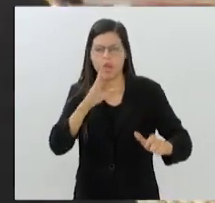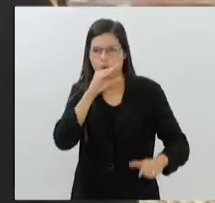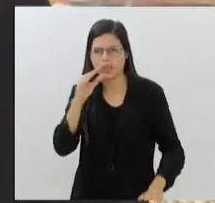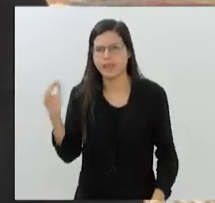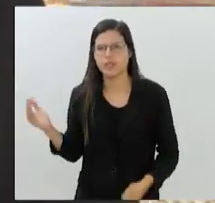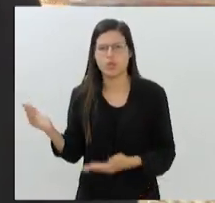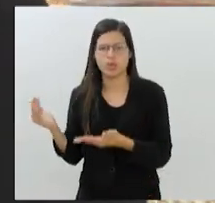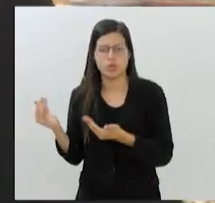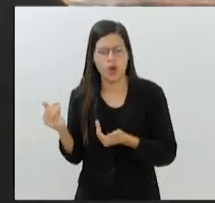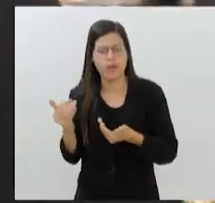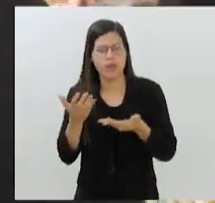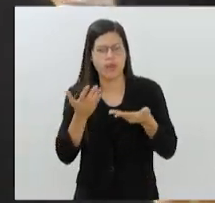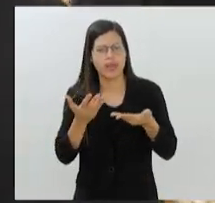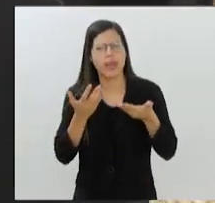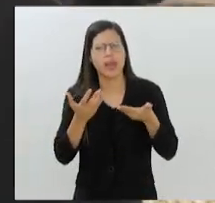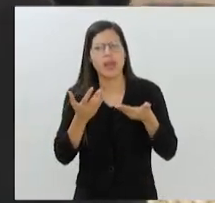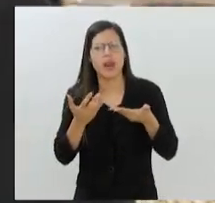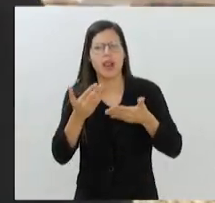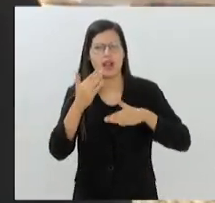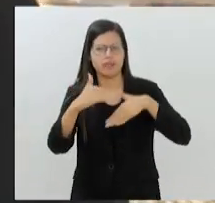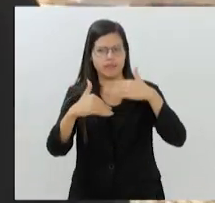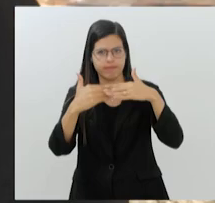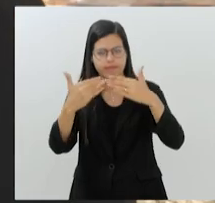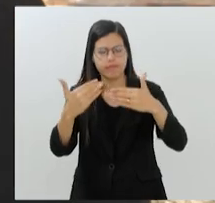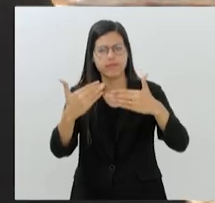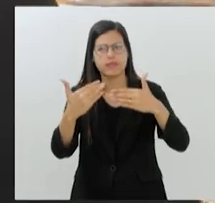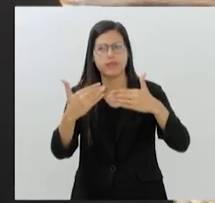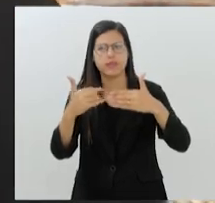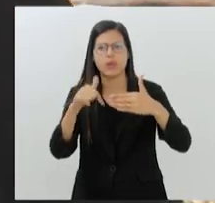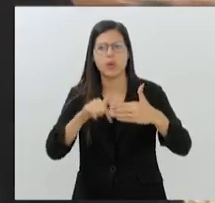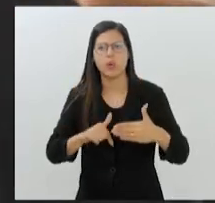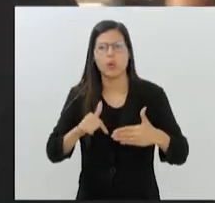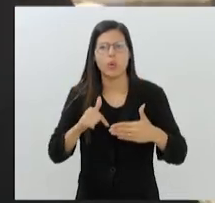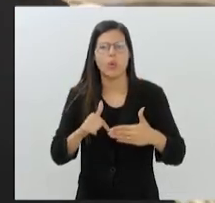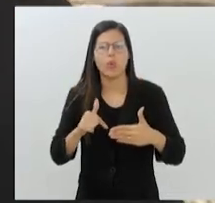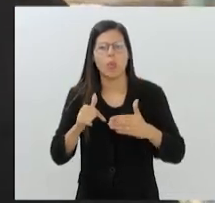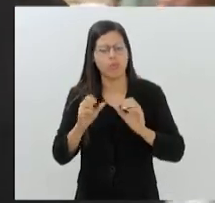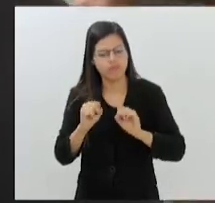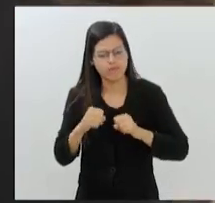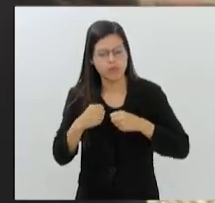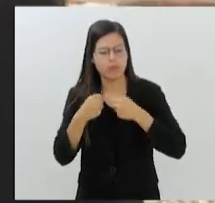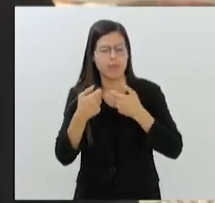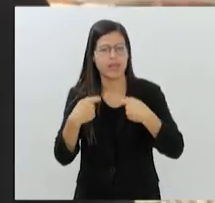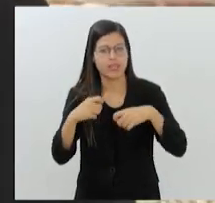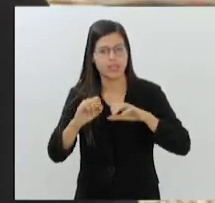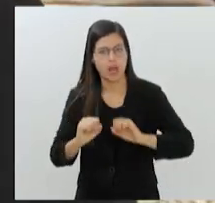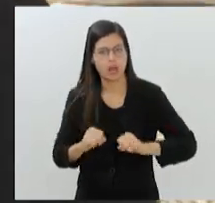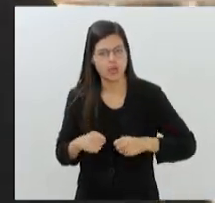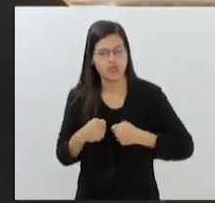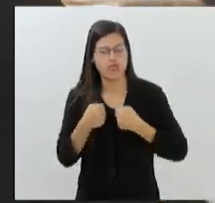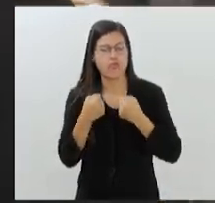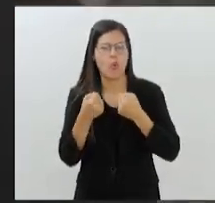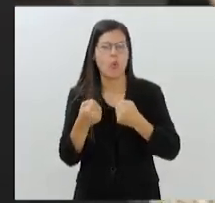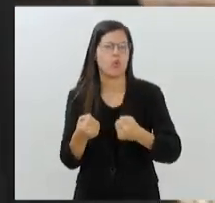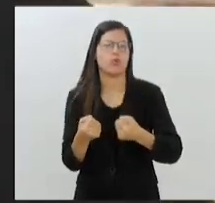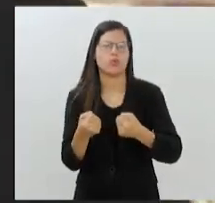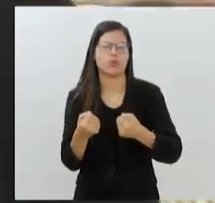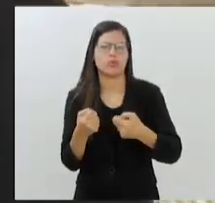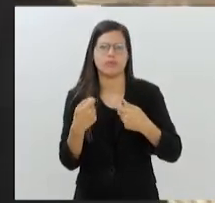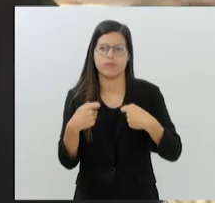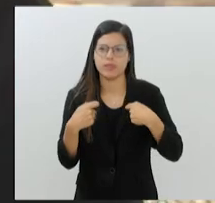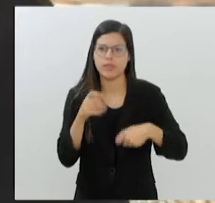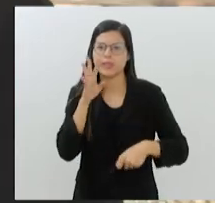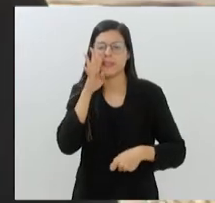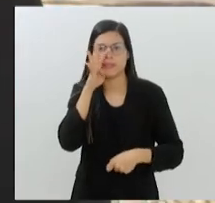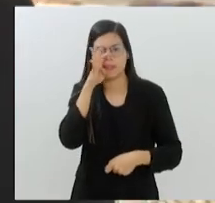querem seguir, enfim, construir suas carreiras com primor. Tem que ter dedicação, tem que se dedicar